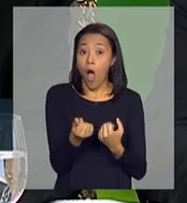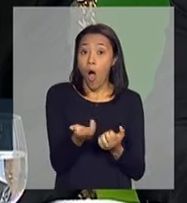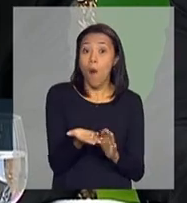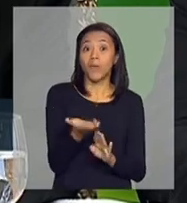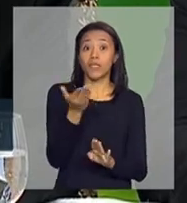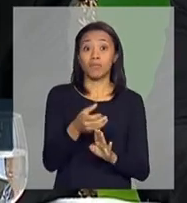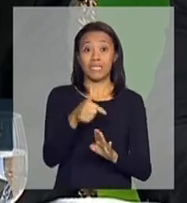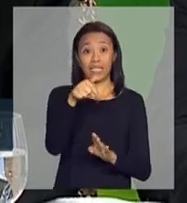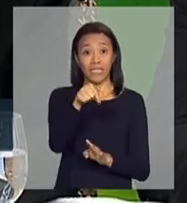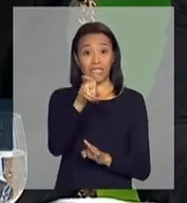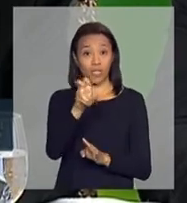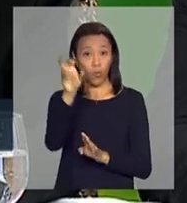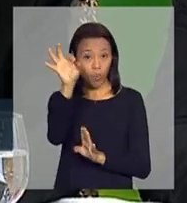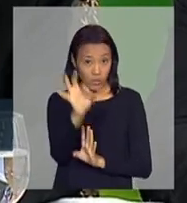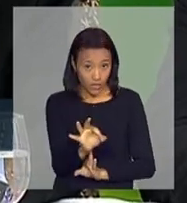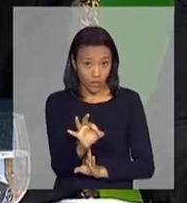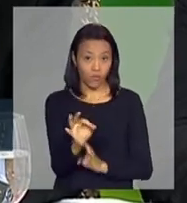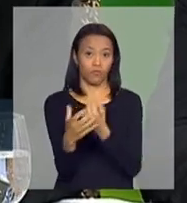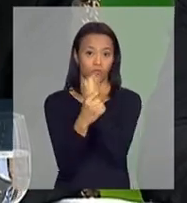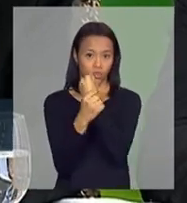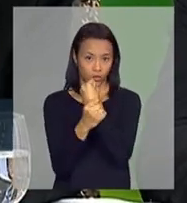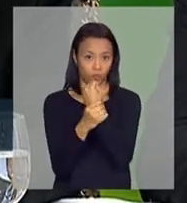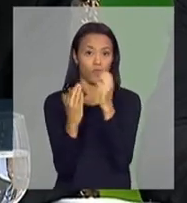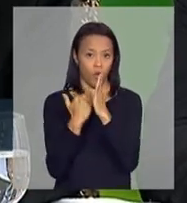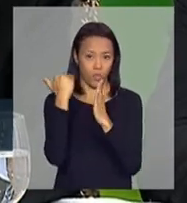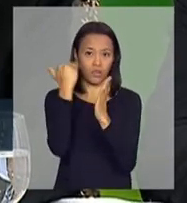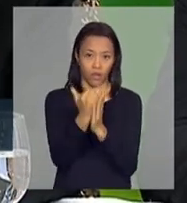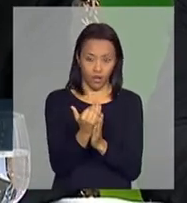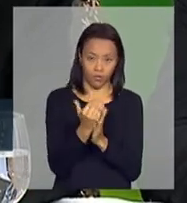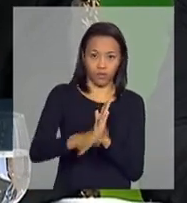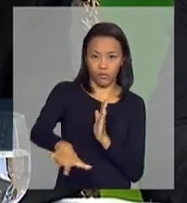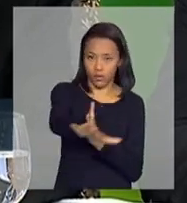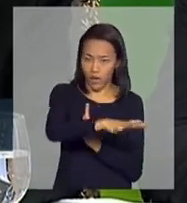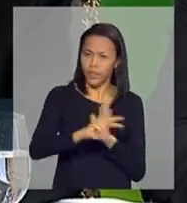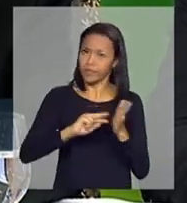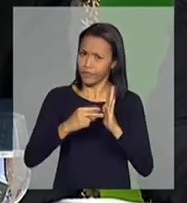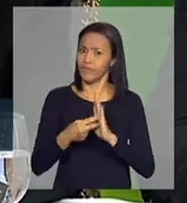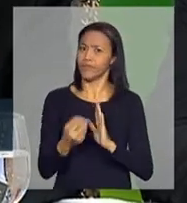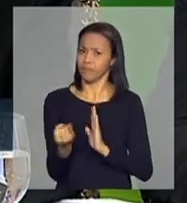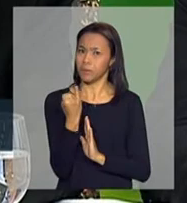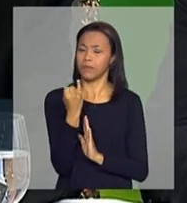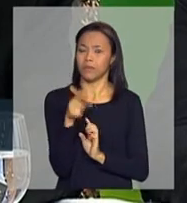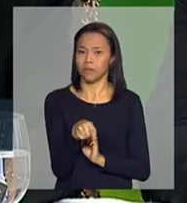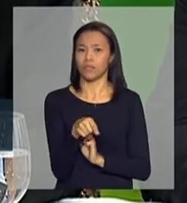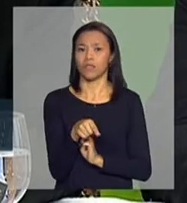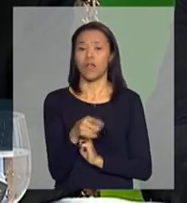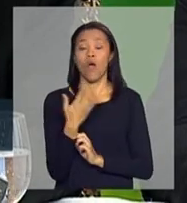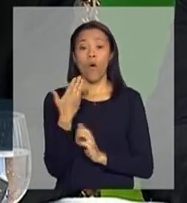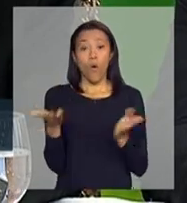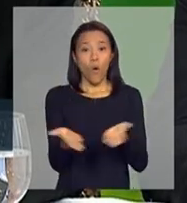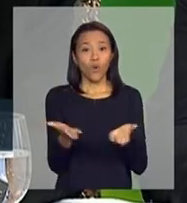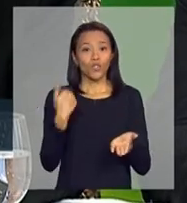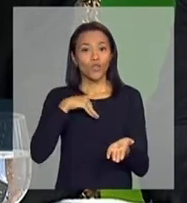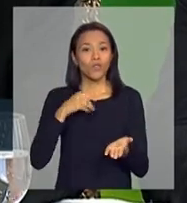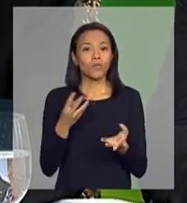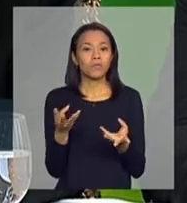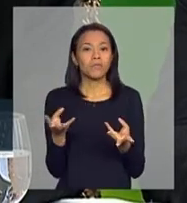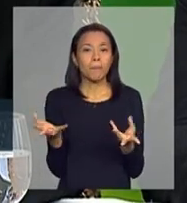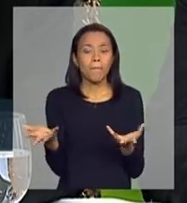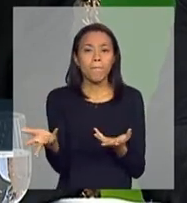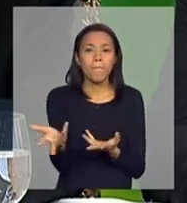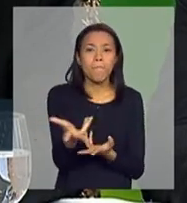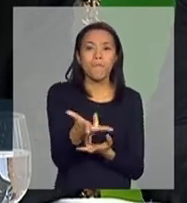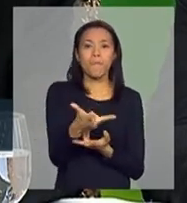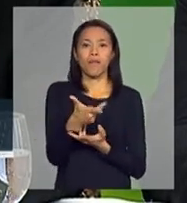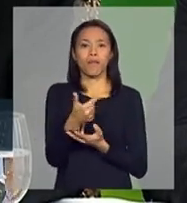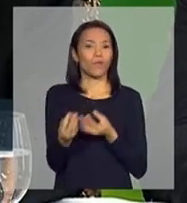Aumentamos 75% o seguro rural. É um aumento significativo. Estamos, hoje, aprimorando a aplicação